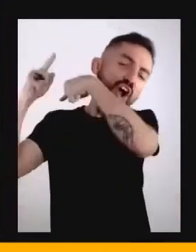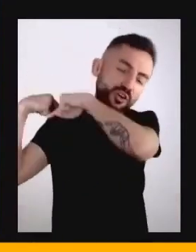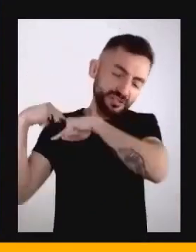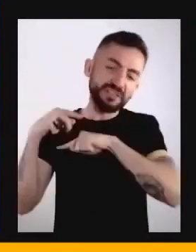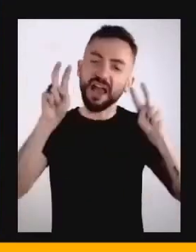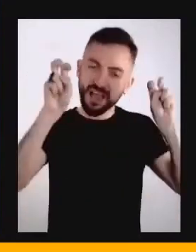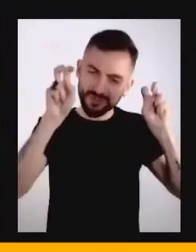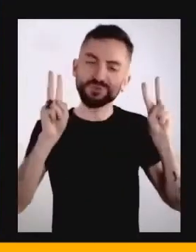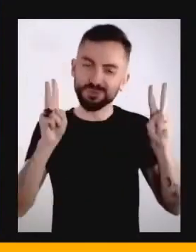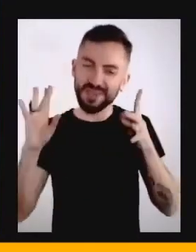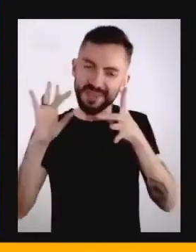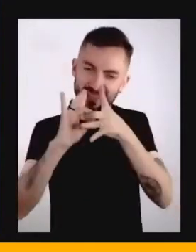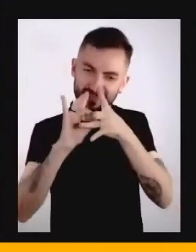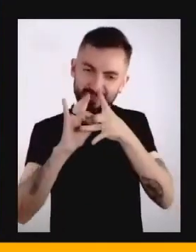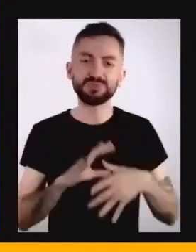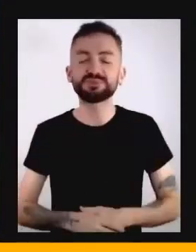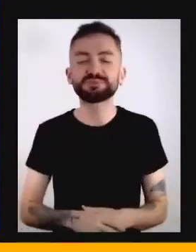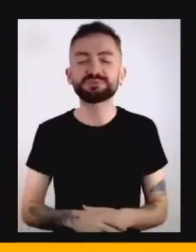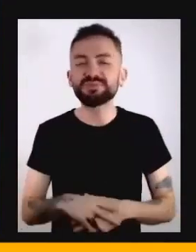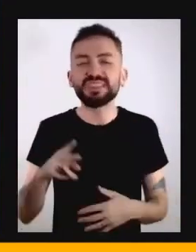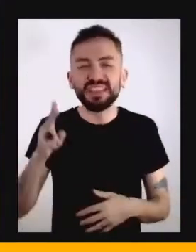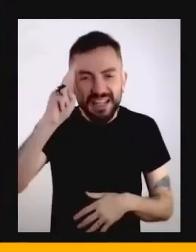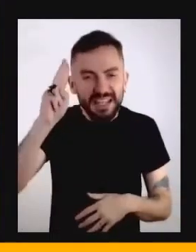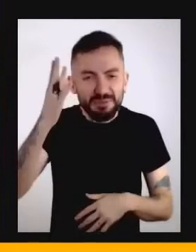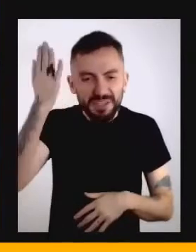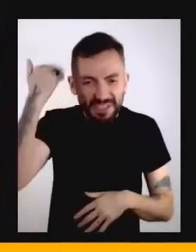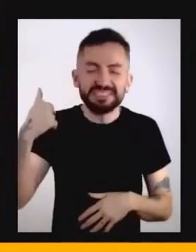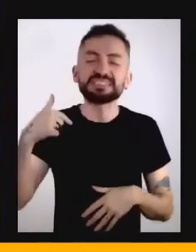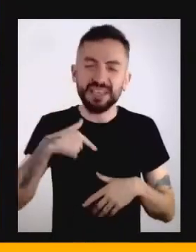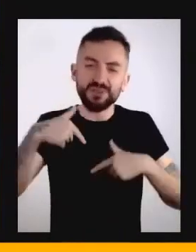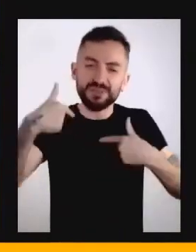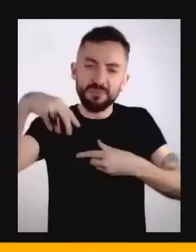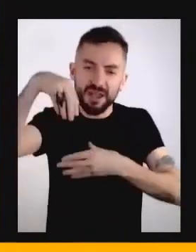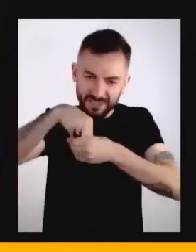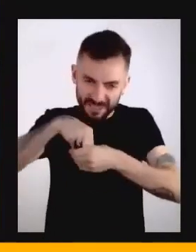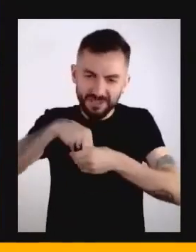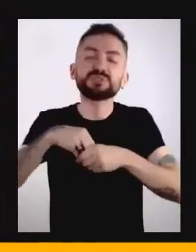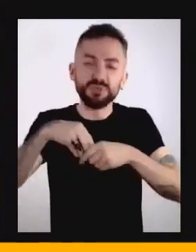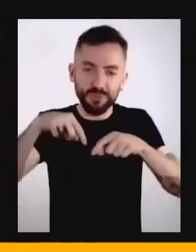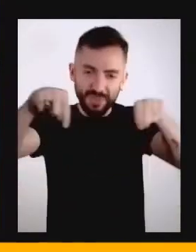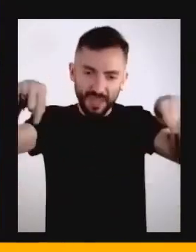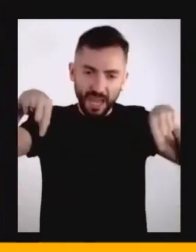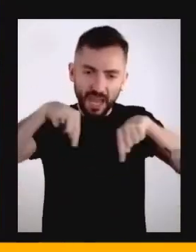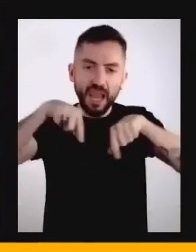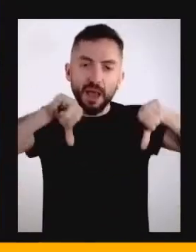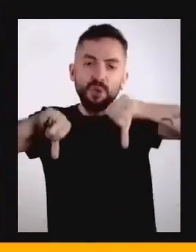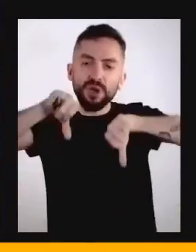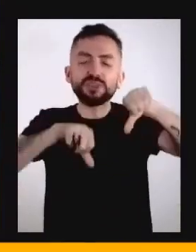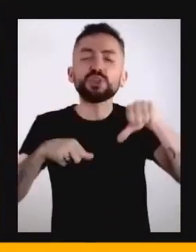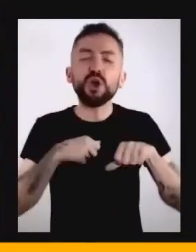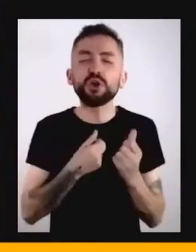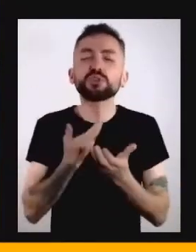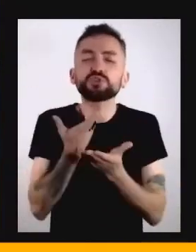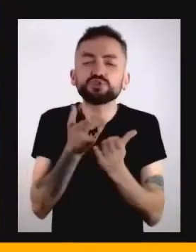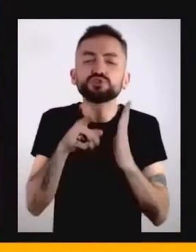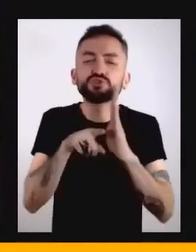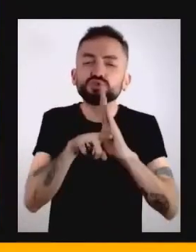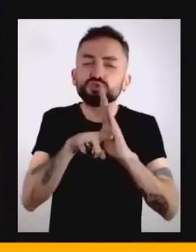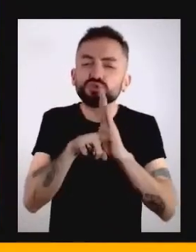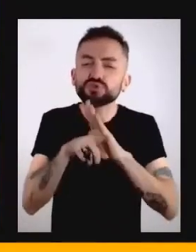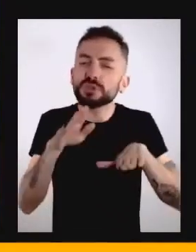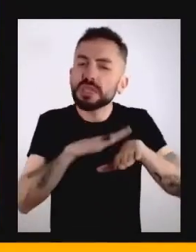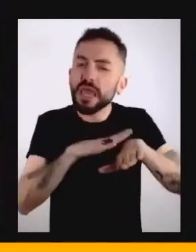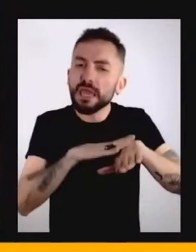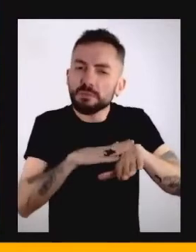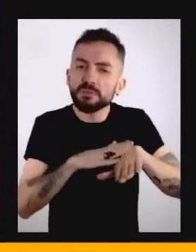Como eu comentei, enquanto laboratório de estudos do tempo, gente acredita nessa responsabilidade compartilhada da gente